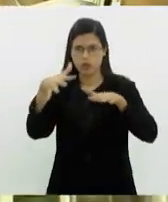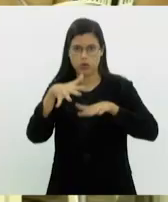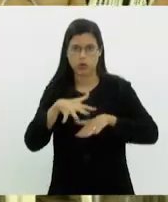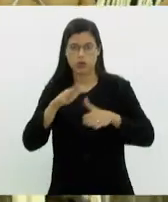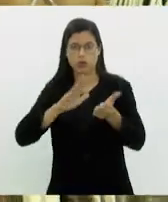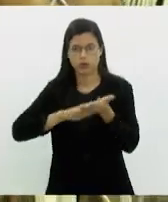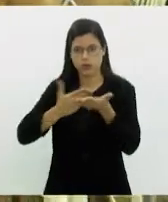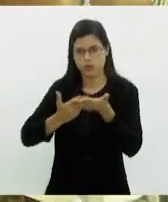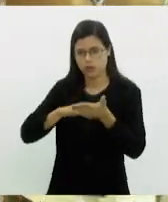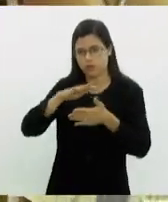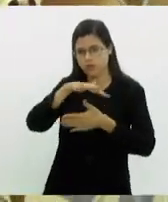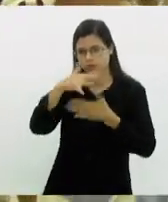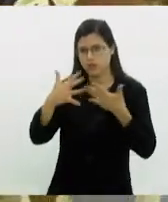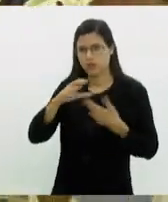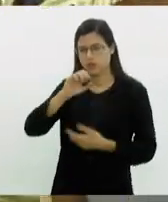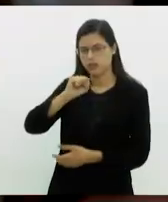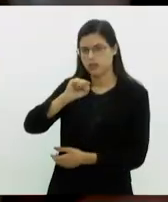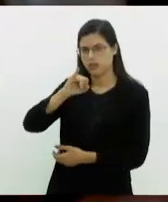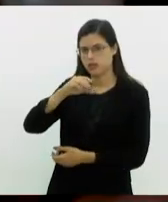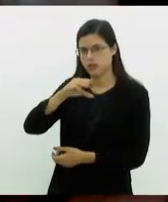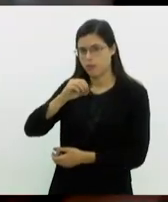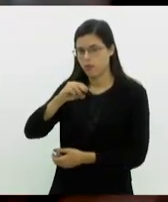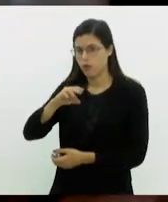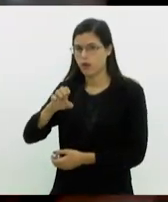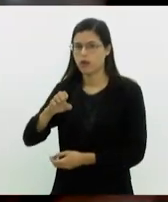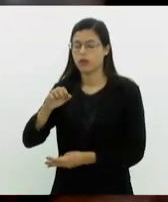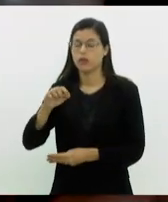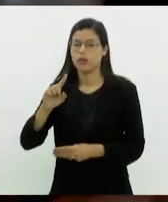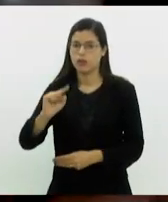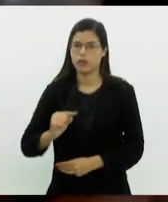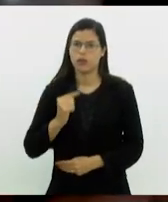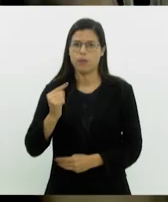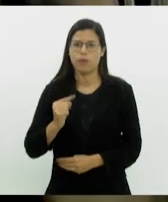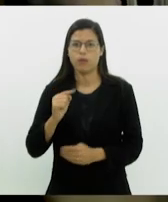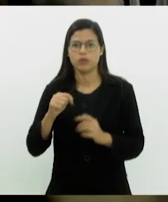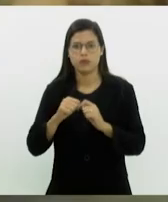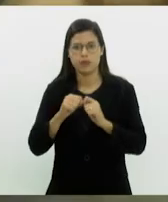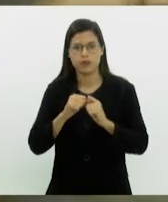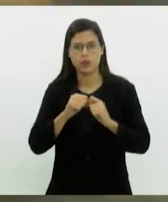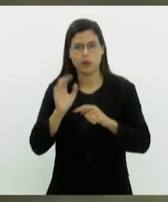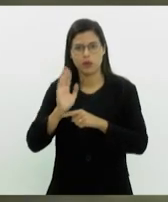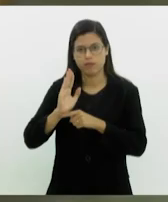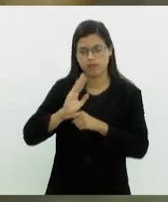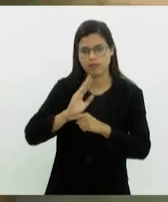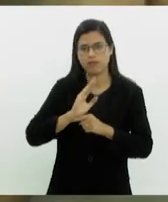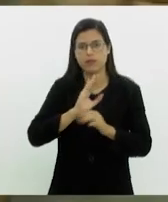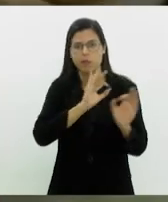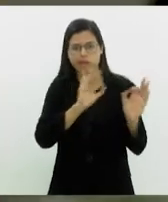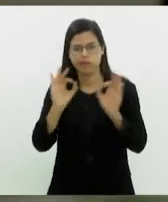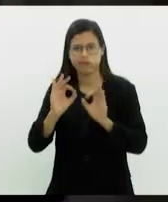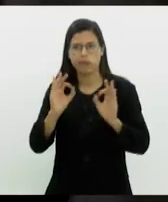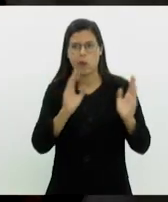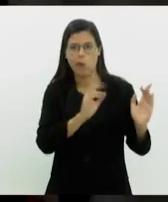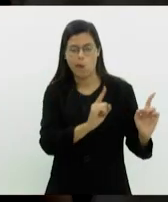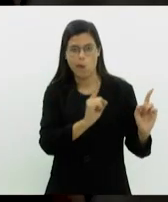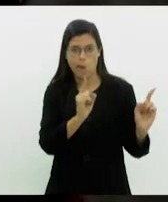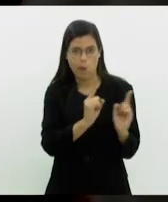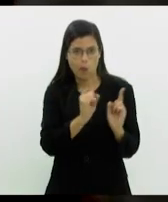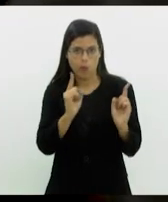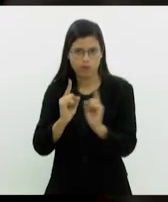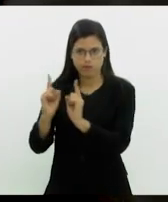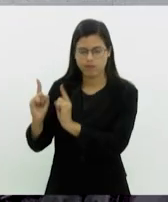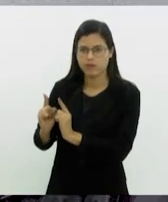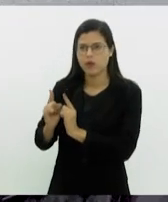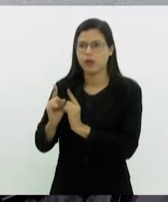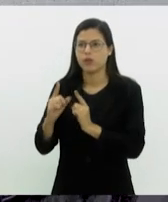intérprete de Libras, Simone Capela. Em seguida, serão exibidos quatro curtas, Memórias Trançadas, de Luane Bento e Bruno